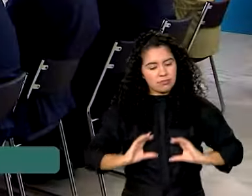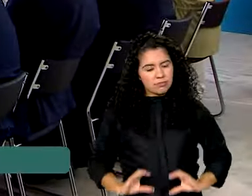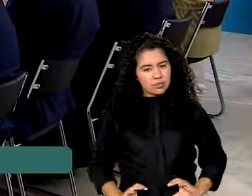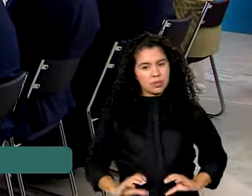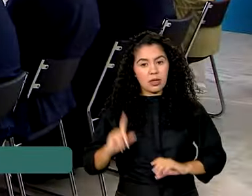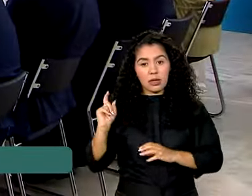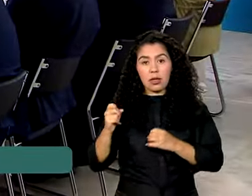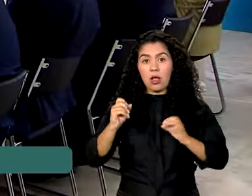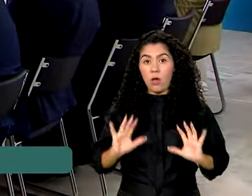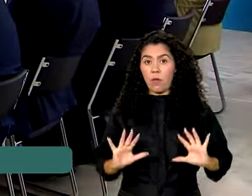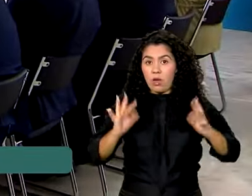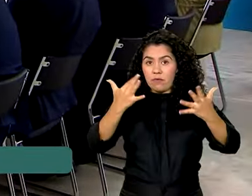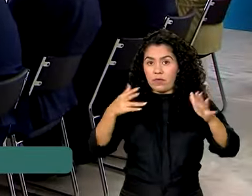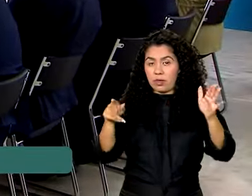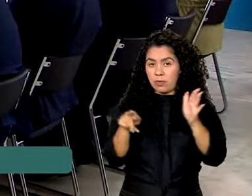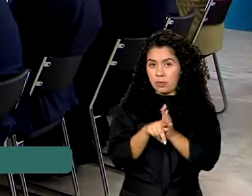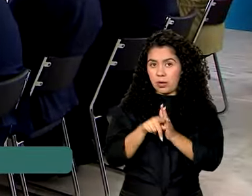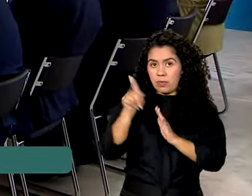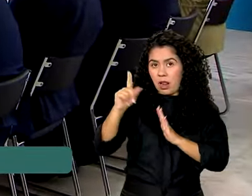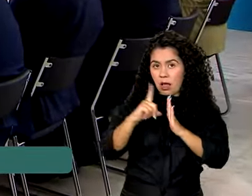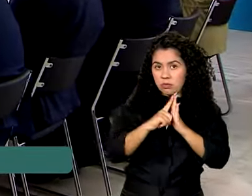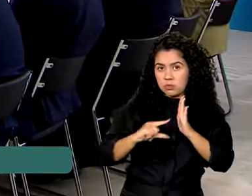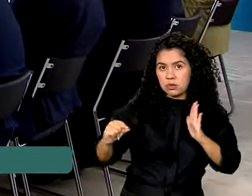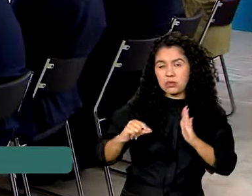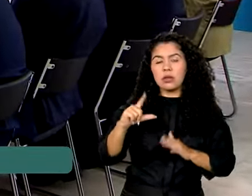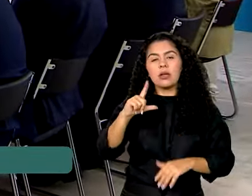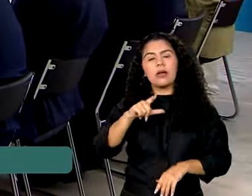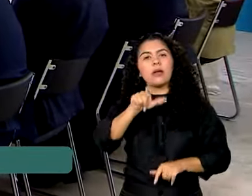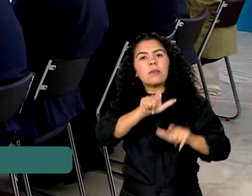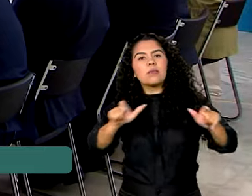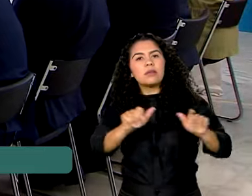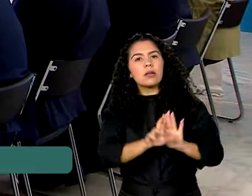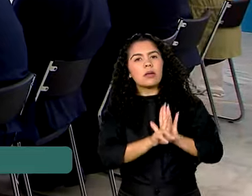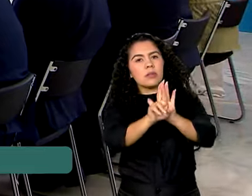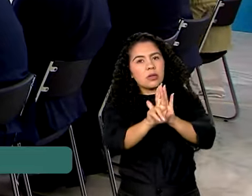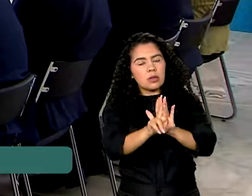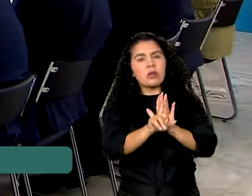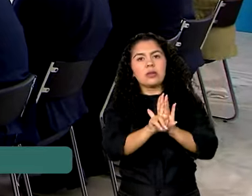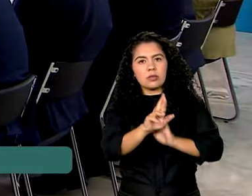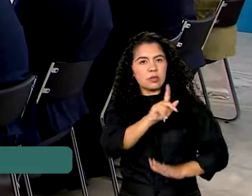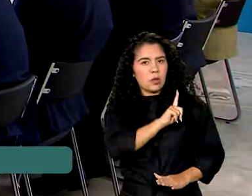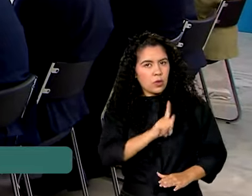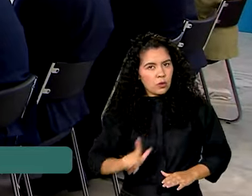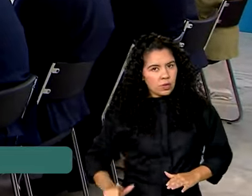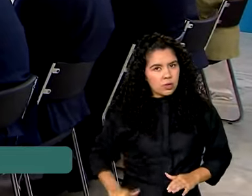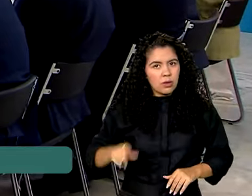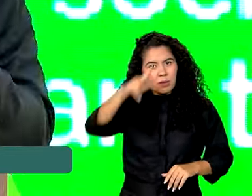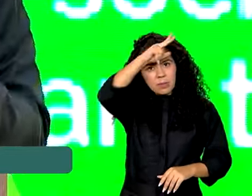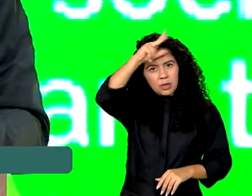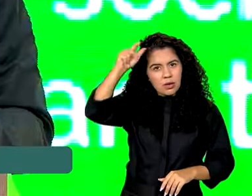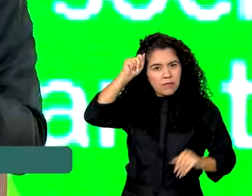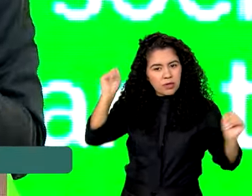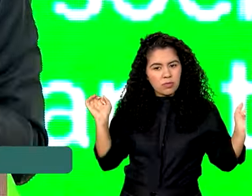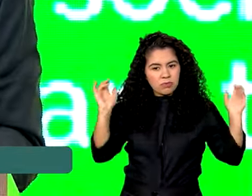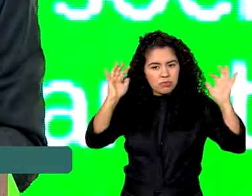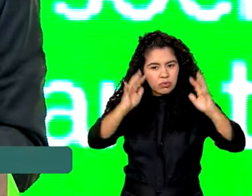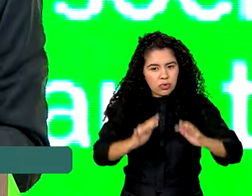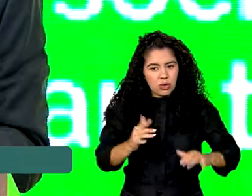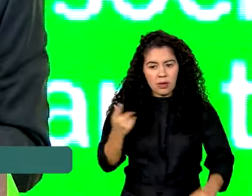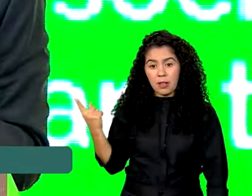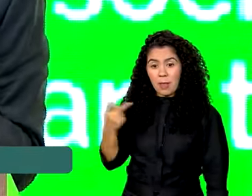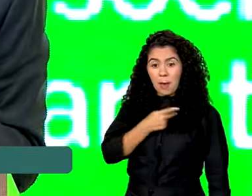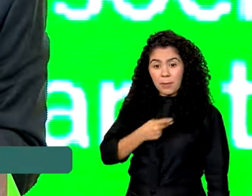A cerimônia no Palácio do Planalto contou com a presença de muitos governadores e prefeitos. O presidente